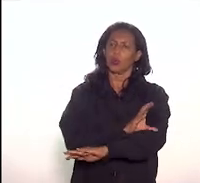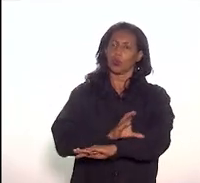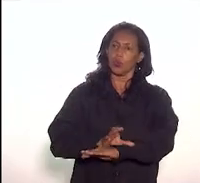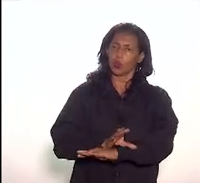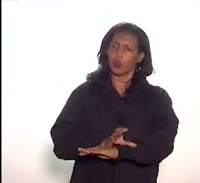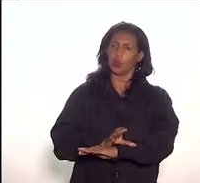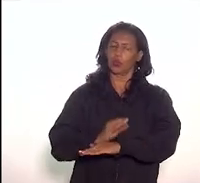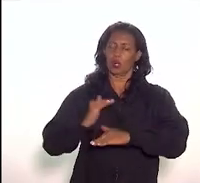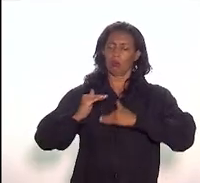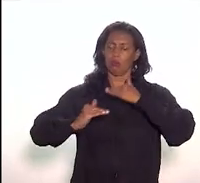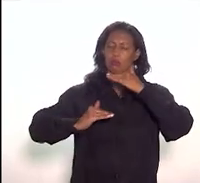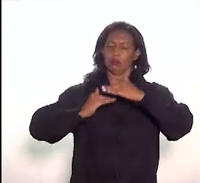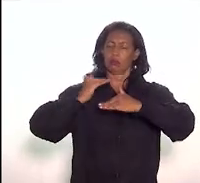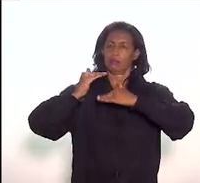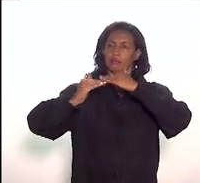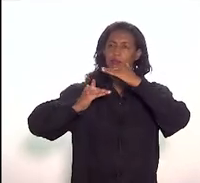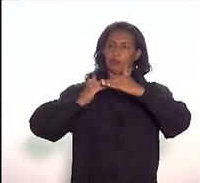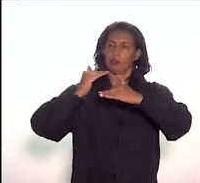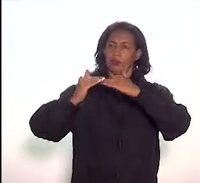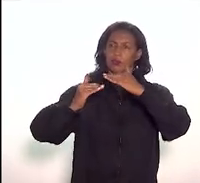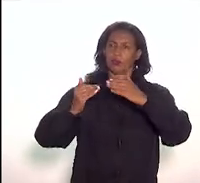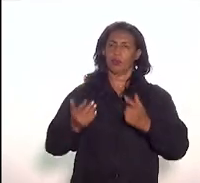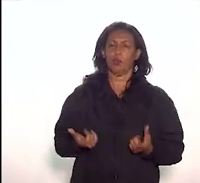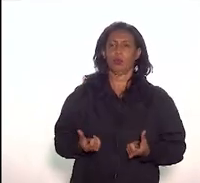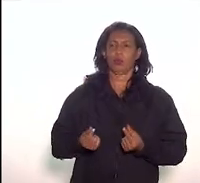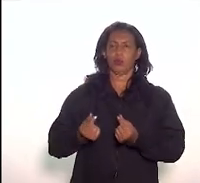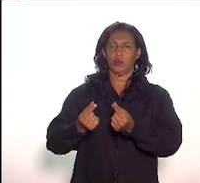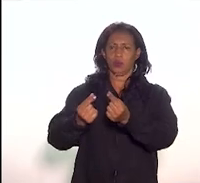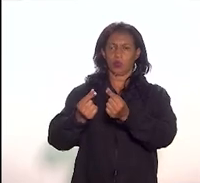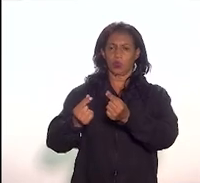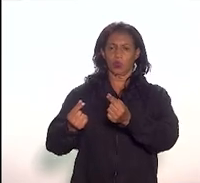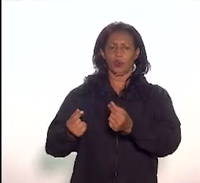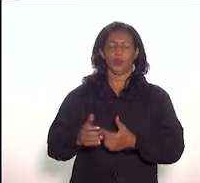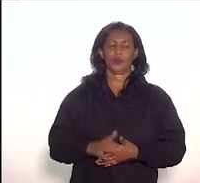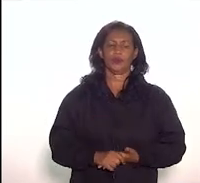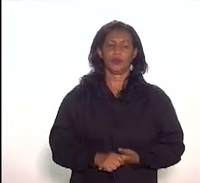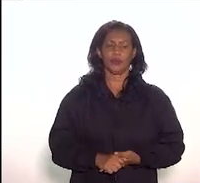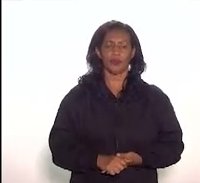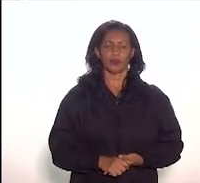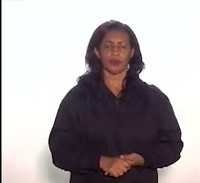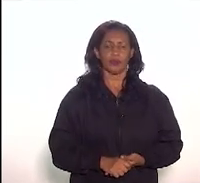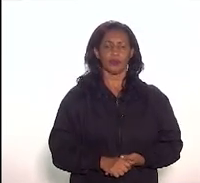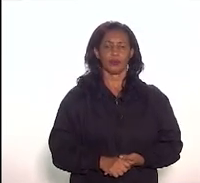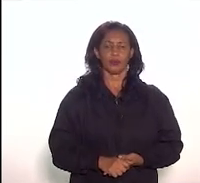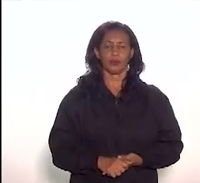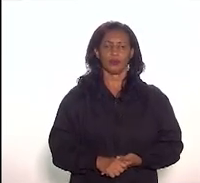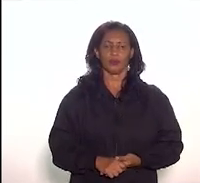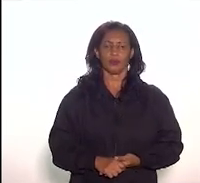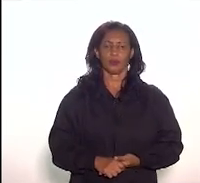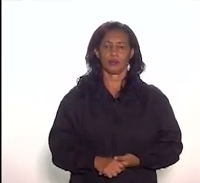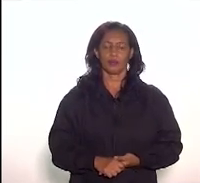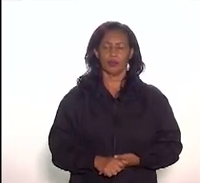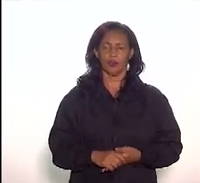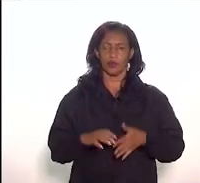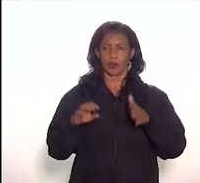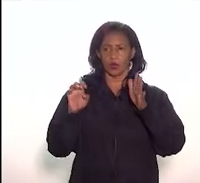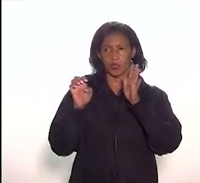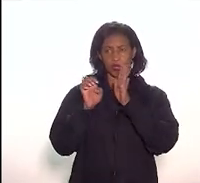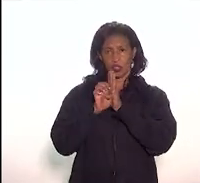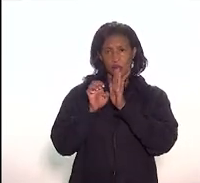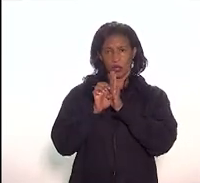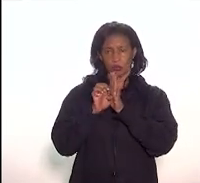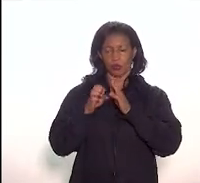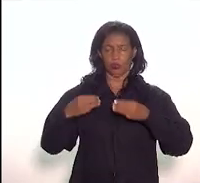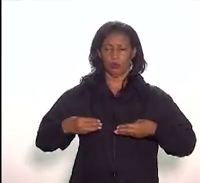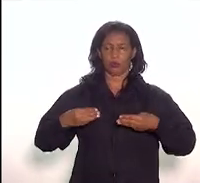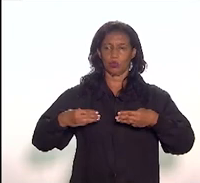visando o desenvolvimento cultural, socioeconômico e a participação das comunidades. O Estatuto dos Museus é, portanto, um